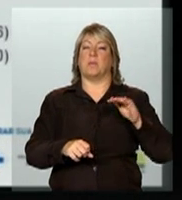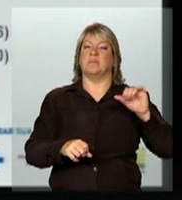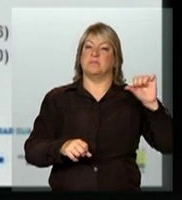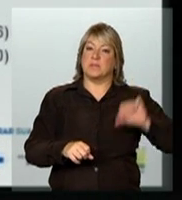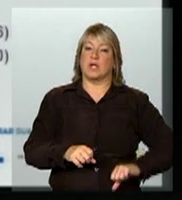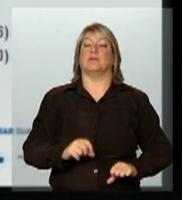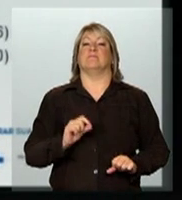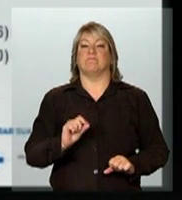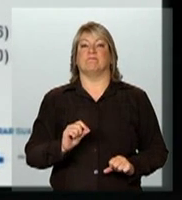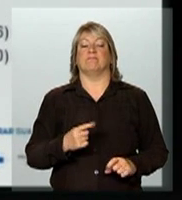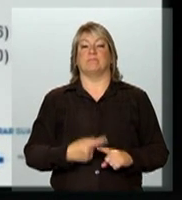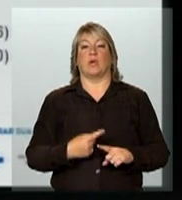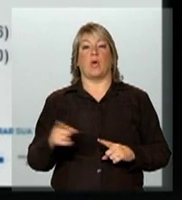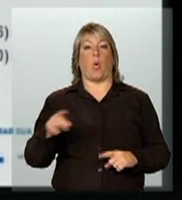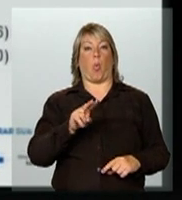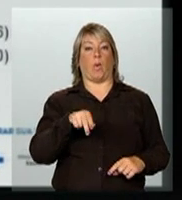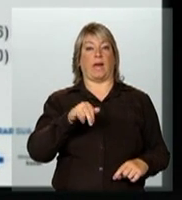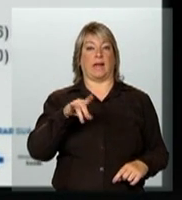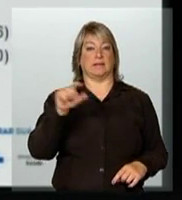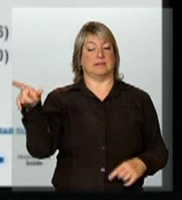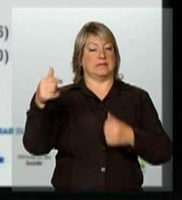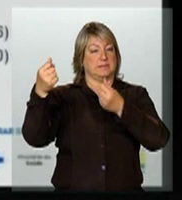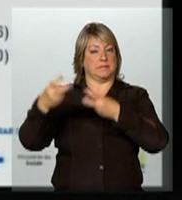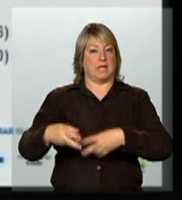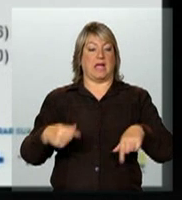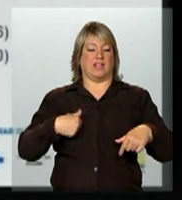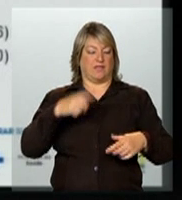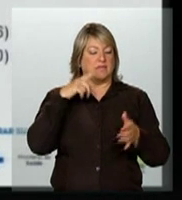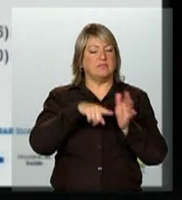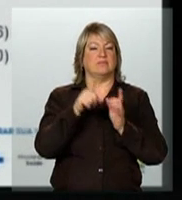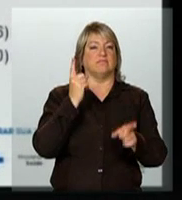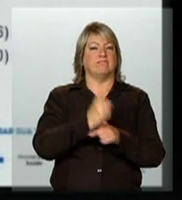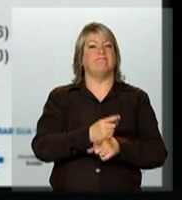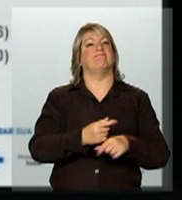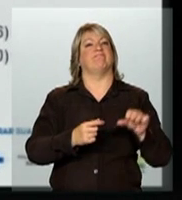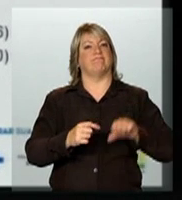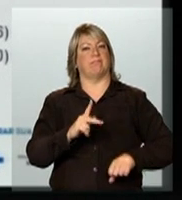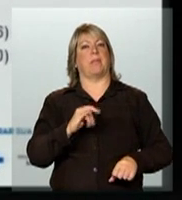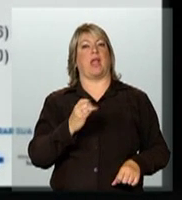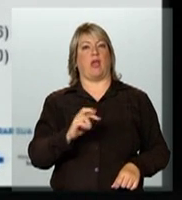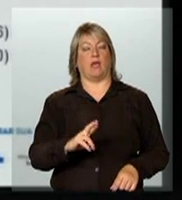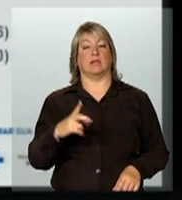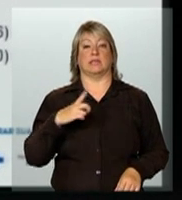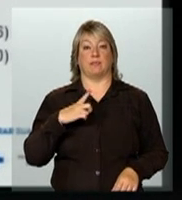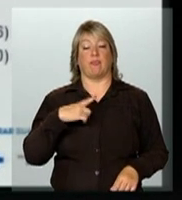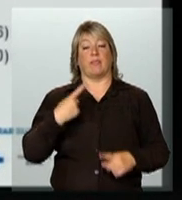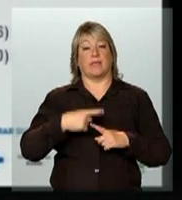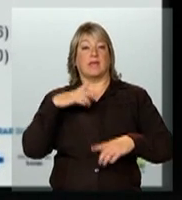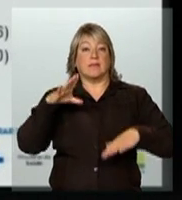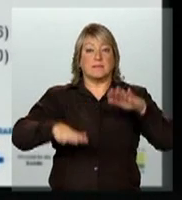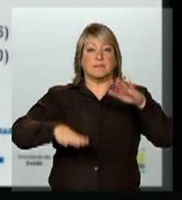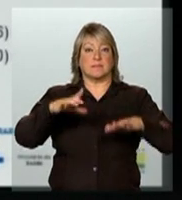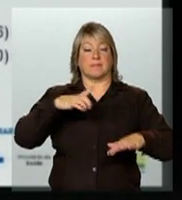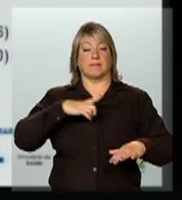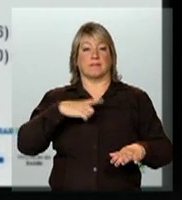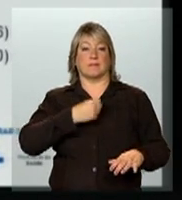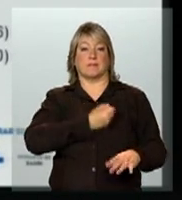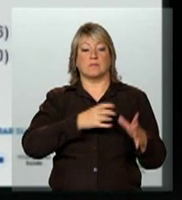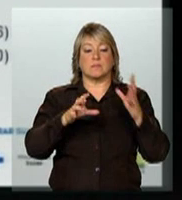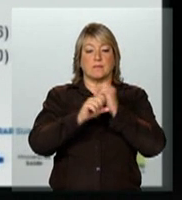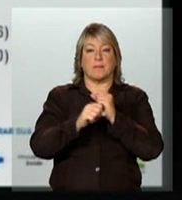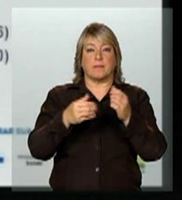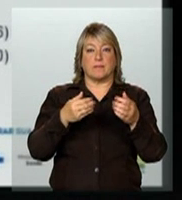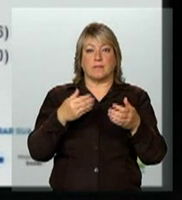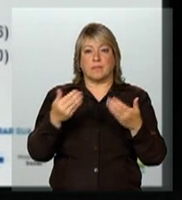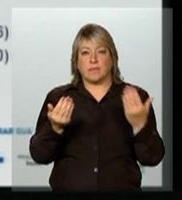Mas, se vocês notaram, como são estimativas, sempre tem um intervalo de variação que os números estão próximos.